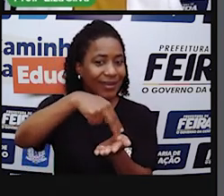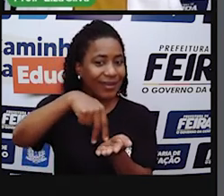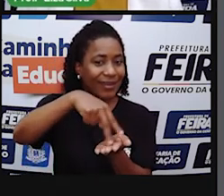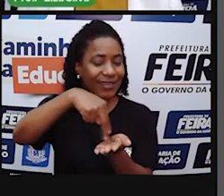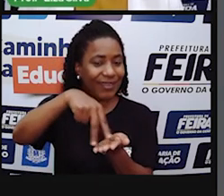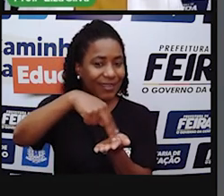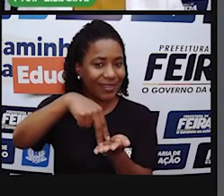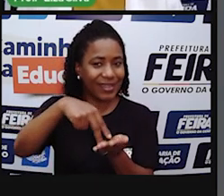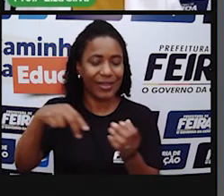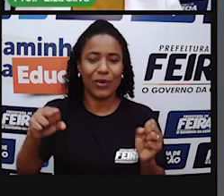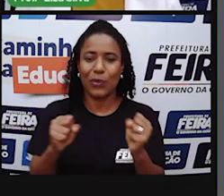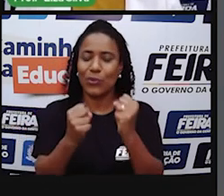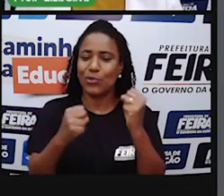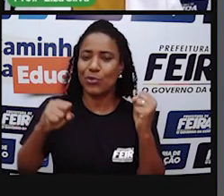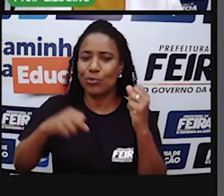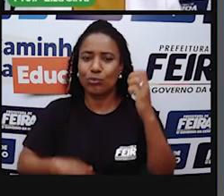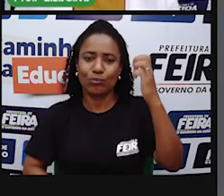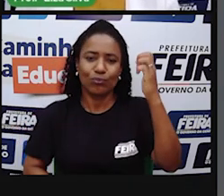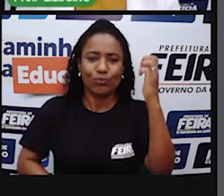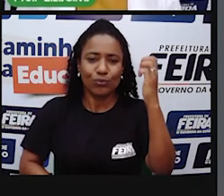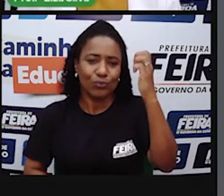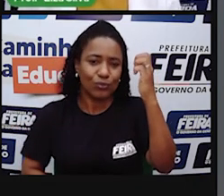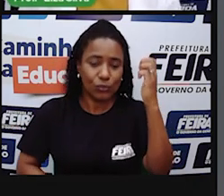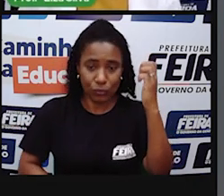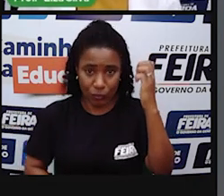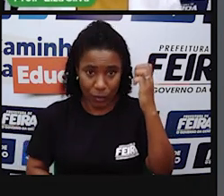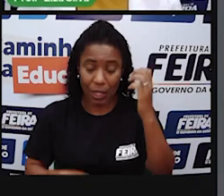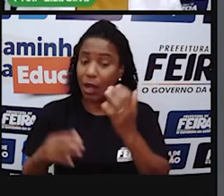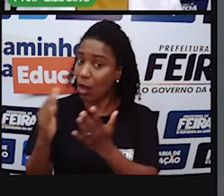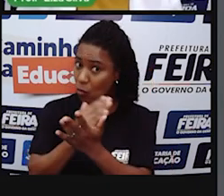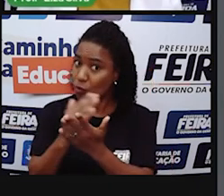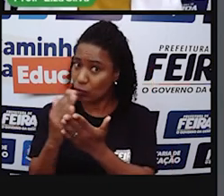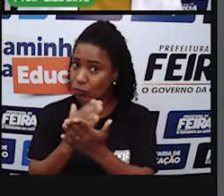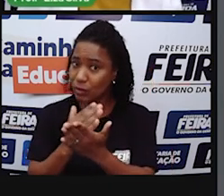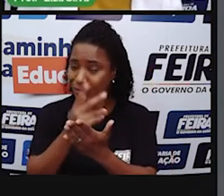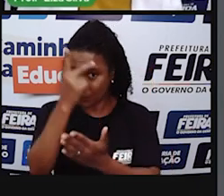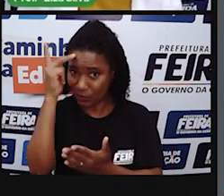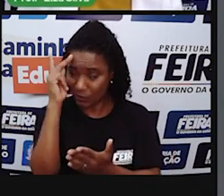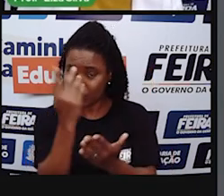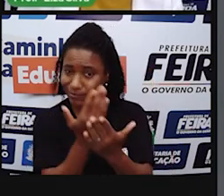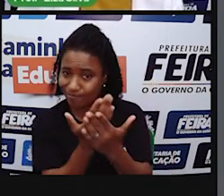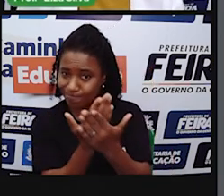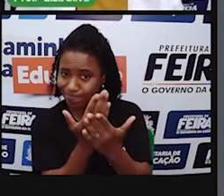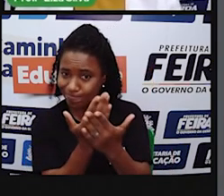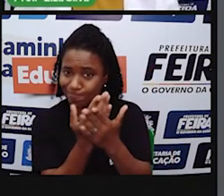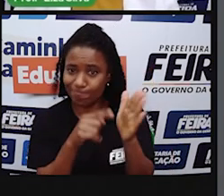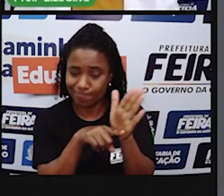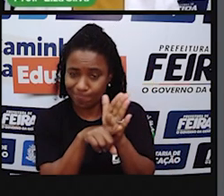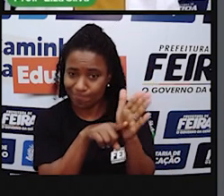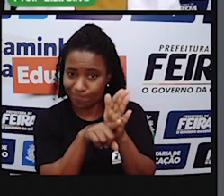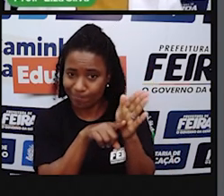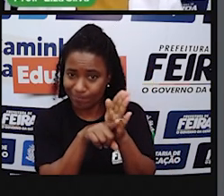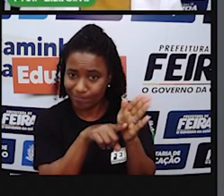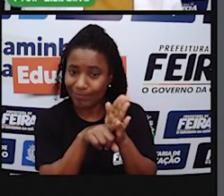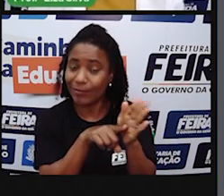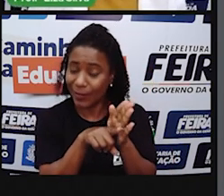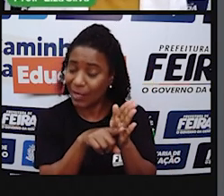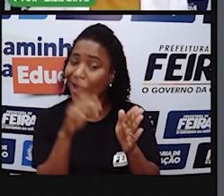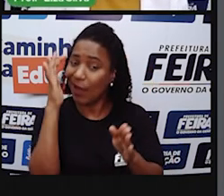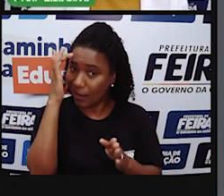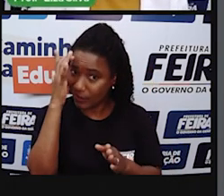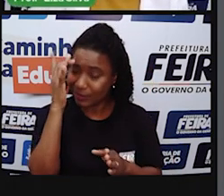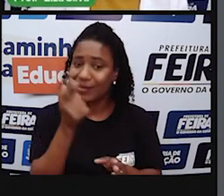famosa Que é o forró Você sabia Que alguns estudiosos Acreditam Que o forró É uma palavra Que teve